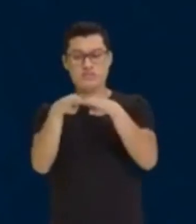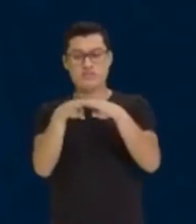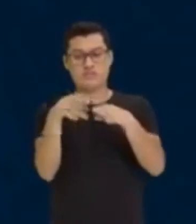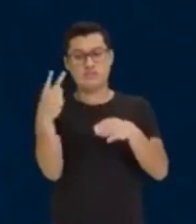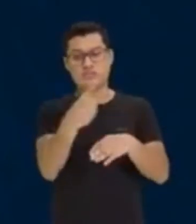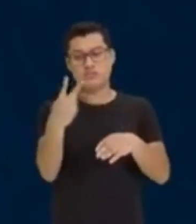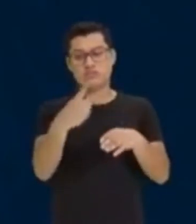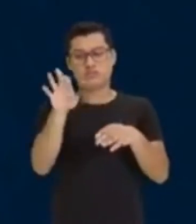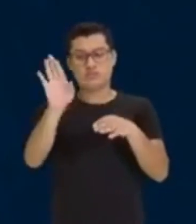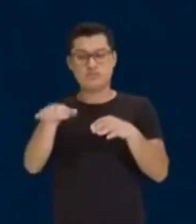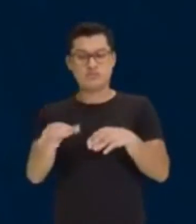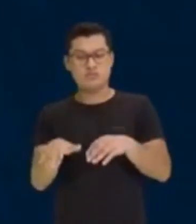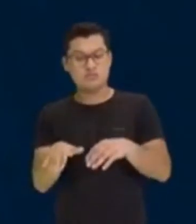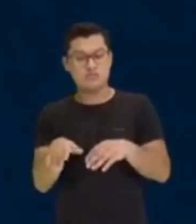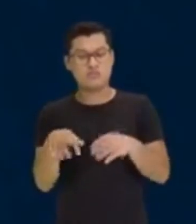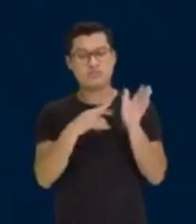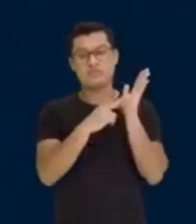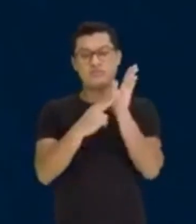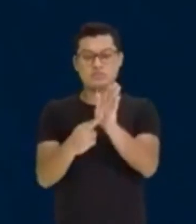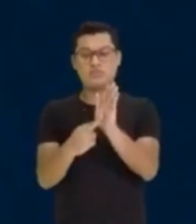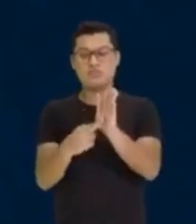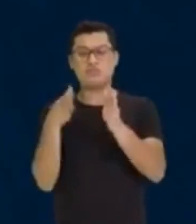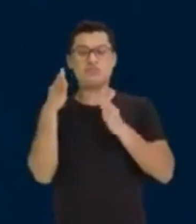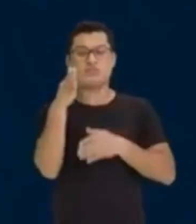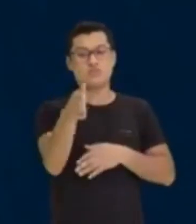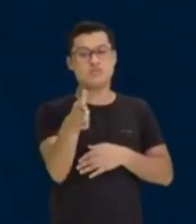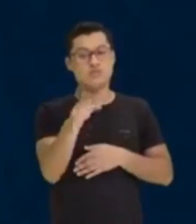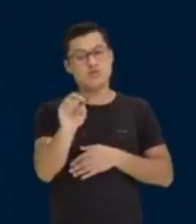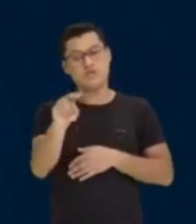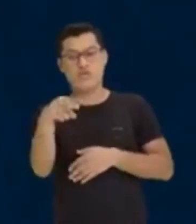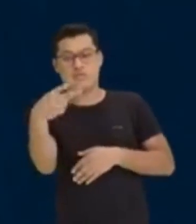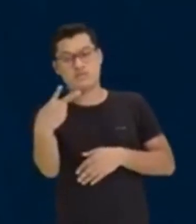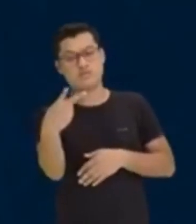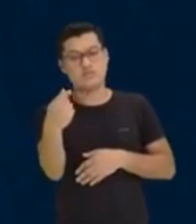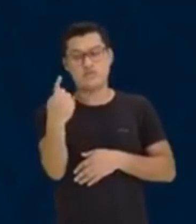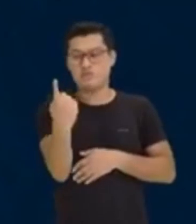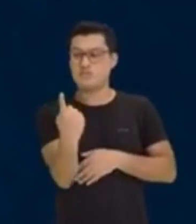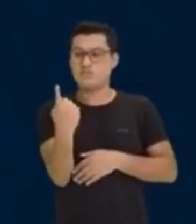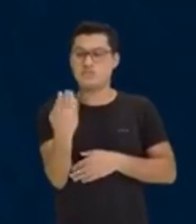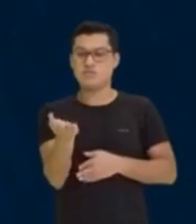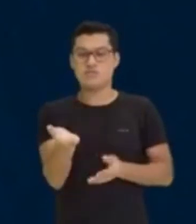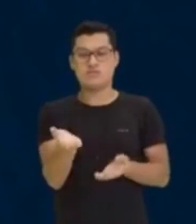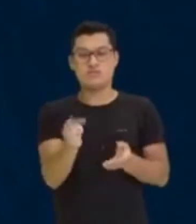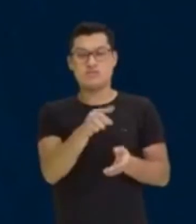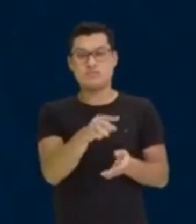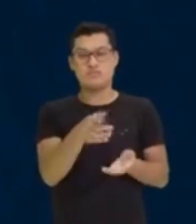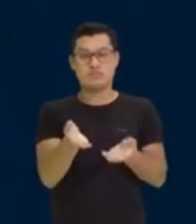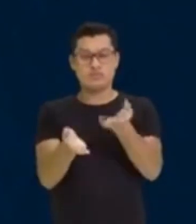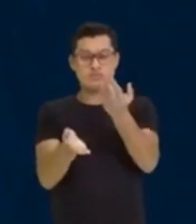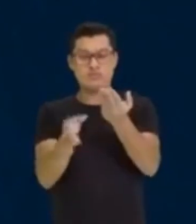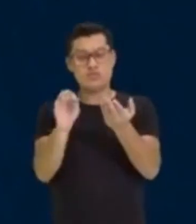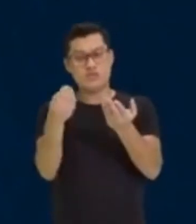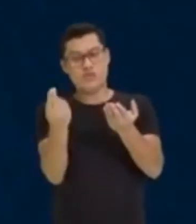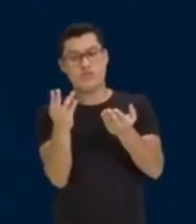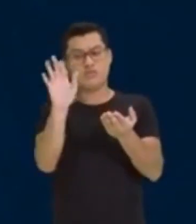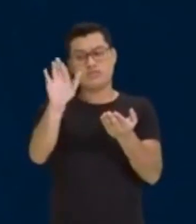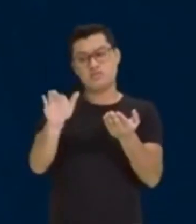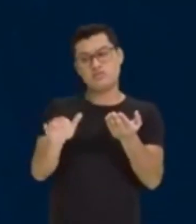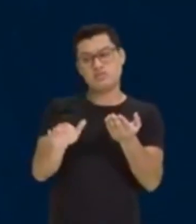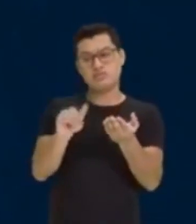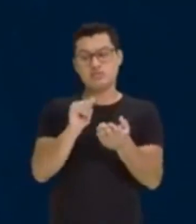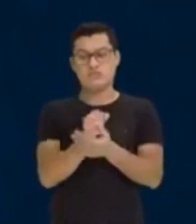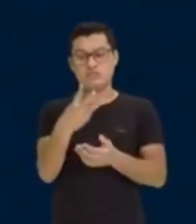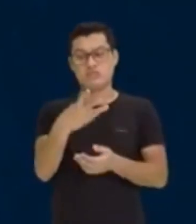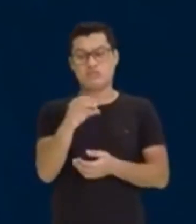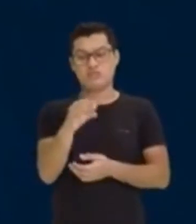as duas setas pra baixo, pra representar que são diretas. Se forem inversas, uma pra baixo, a outra pra cima. E olha só, gente. 30